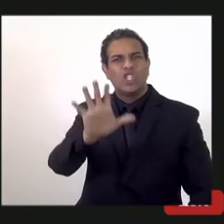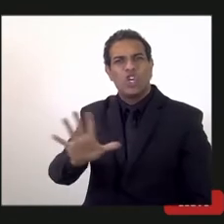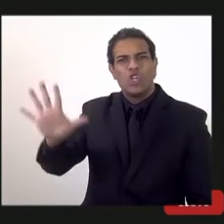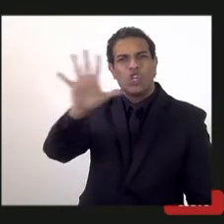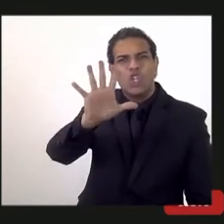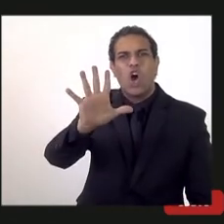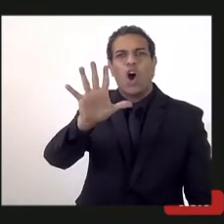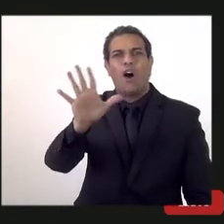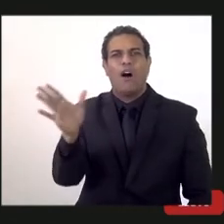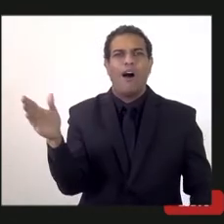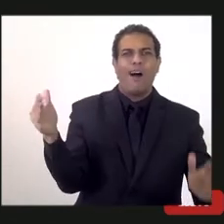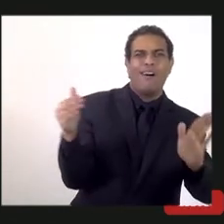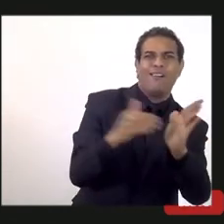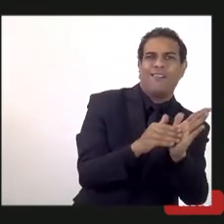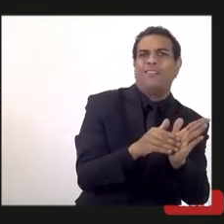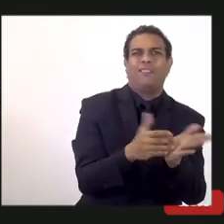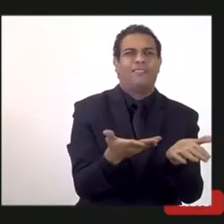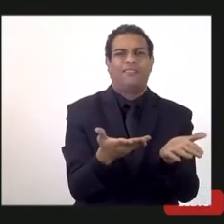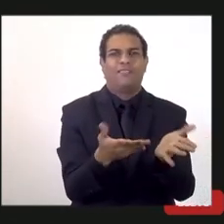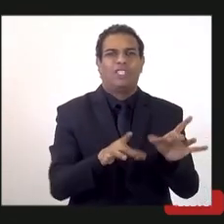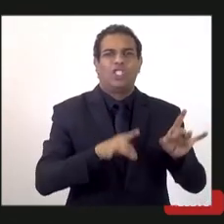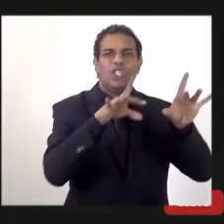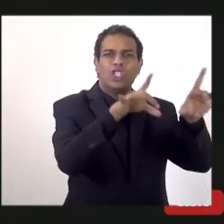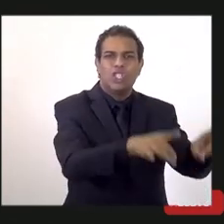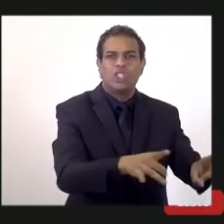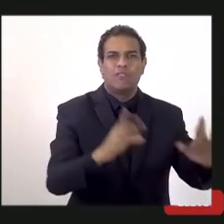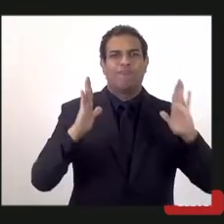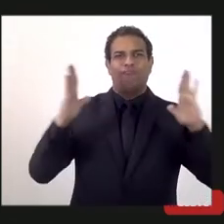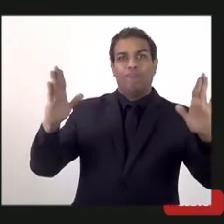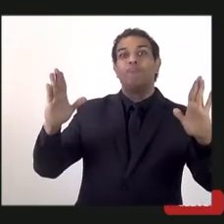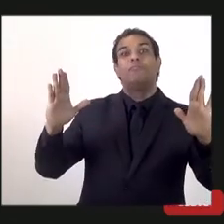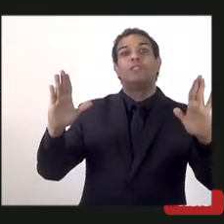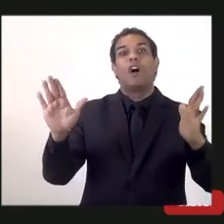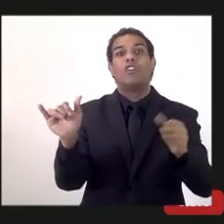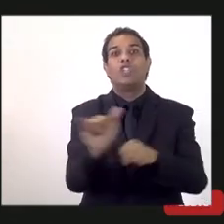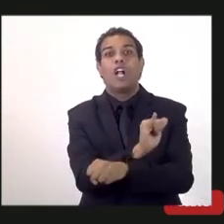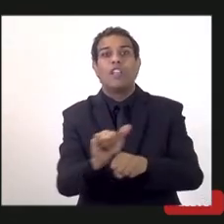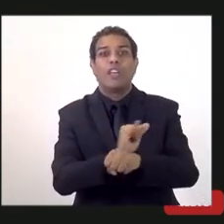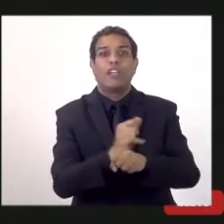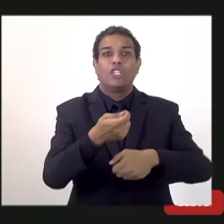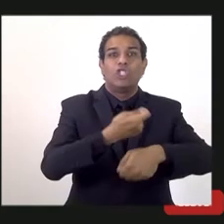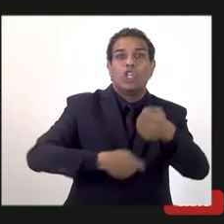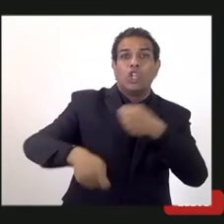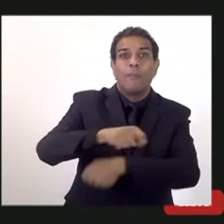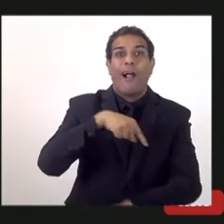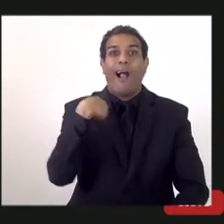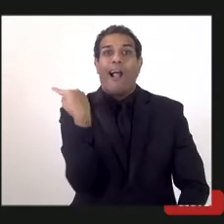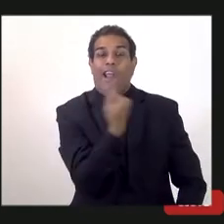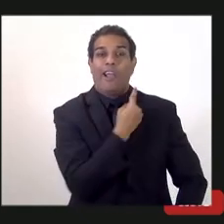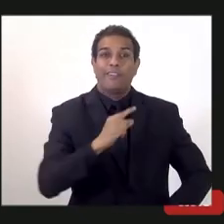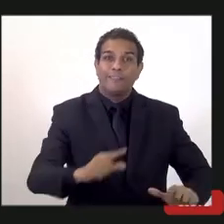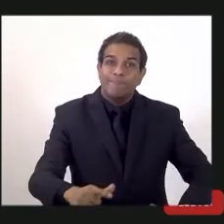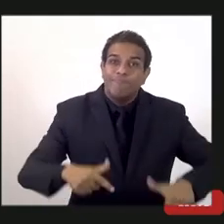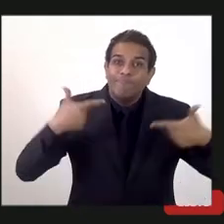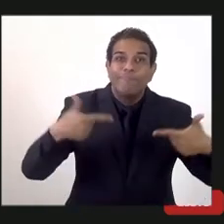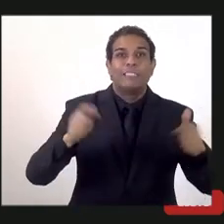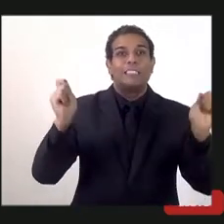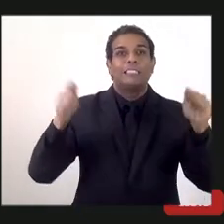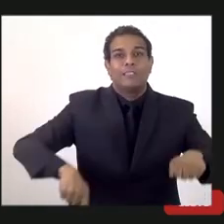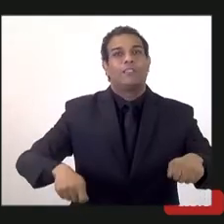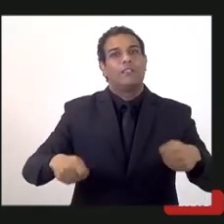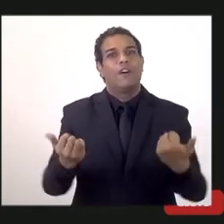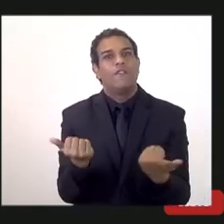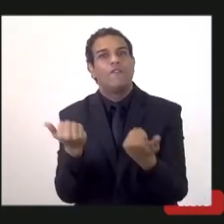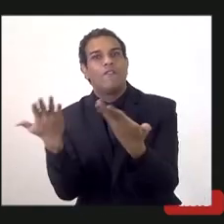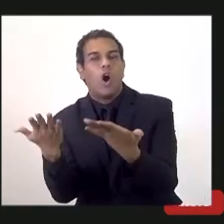a Venezuela, a gente tem formas diferentes de administração, é preciso que haja continuidade, possivelmente entidades fora